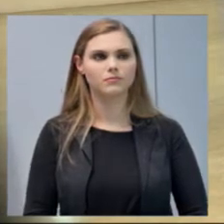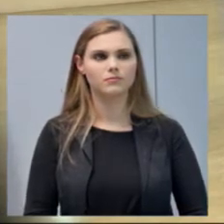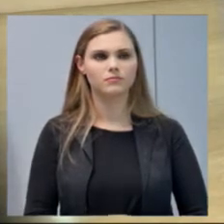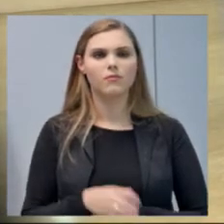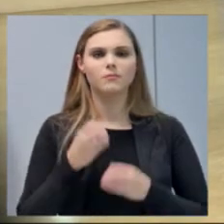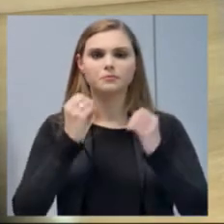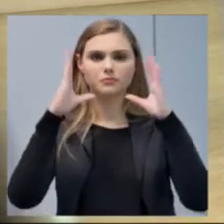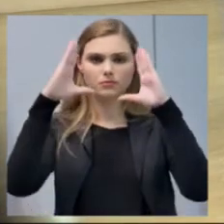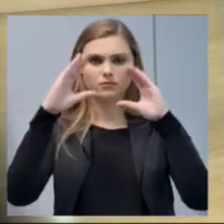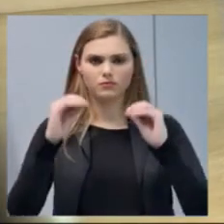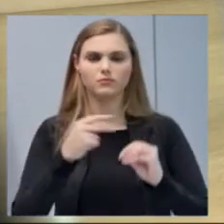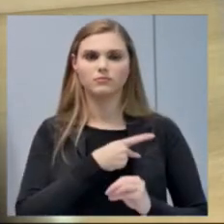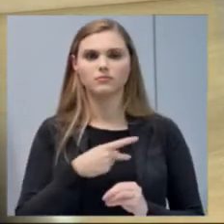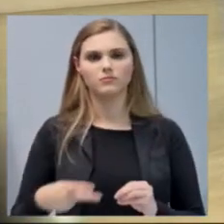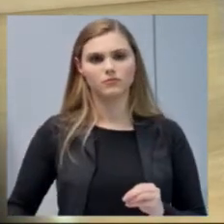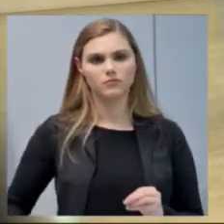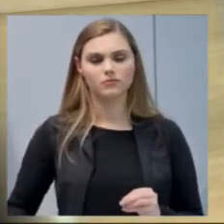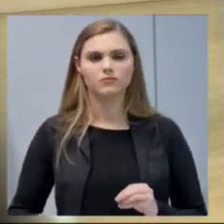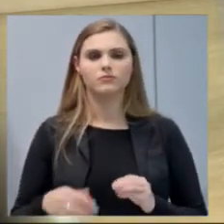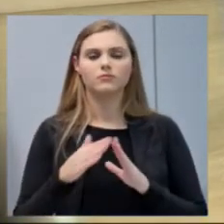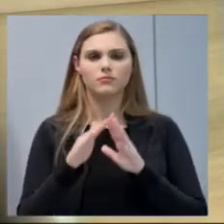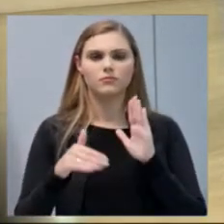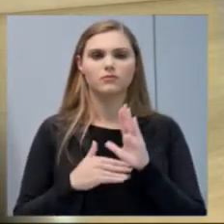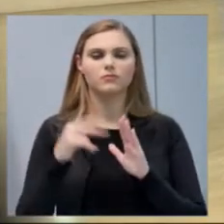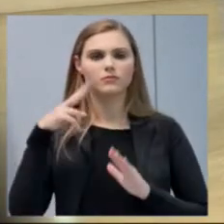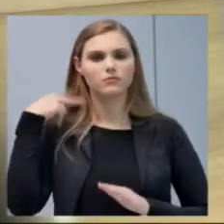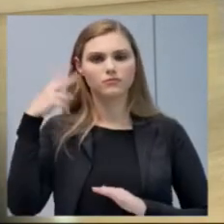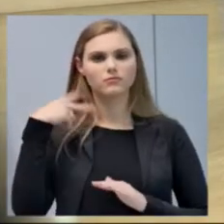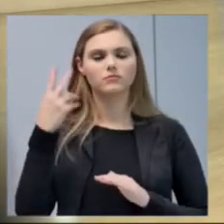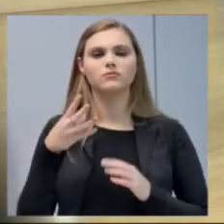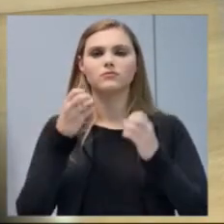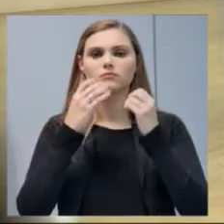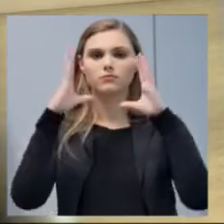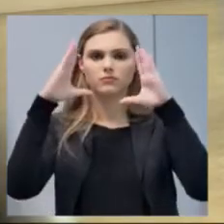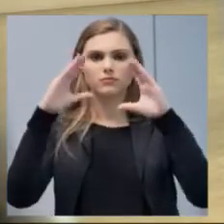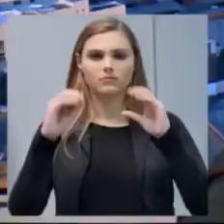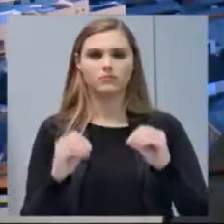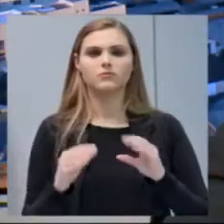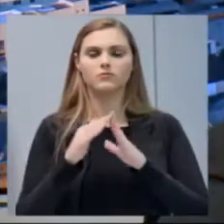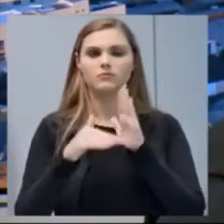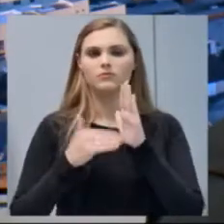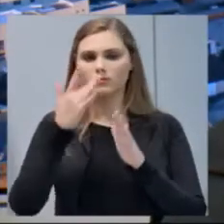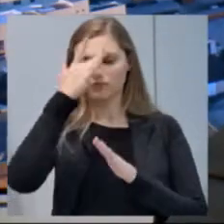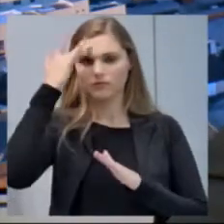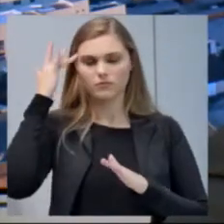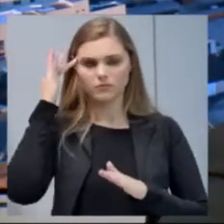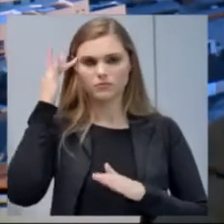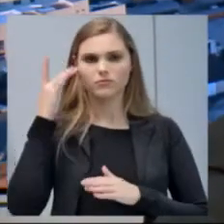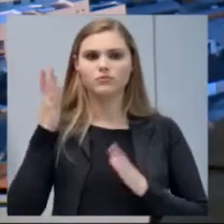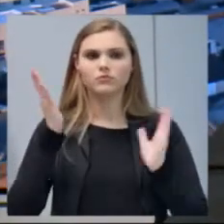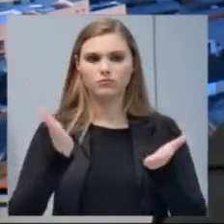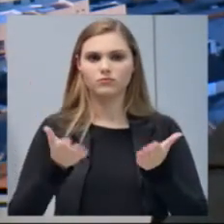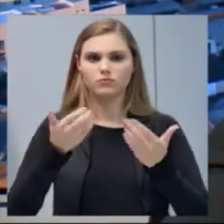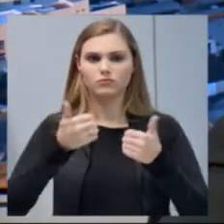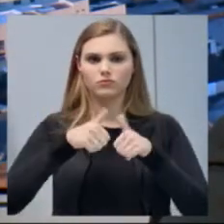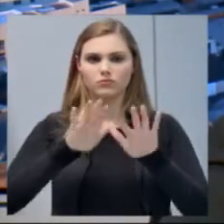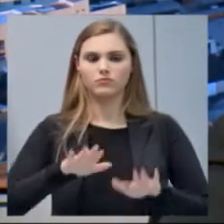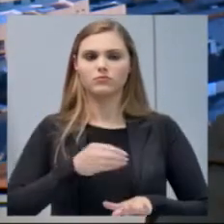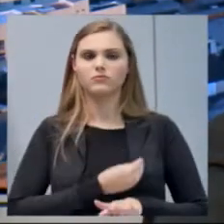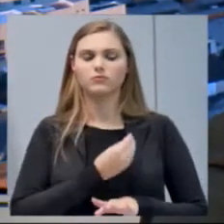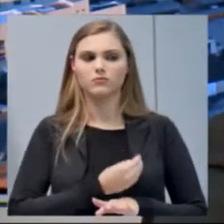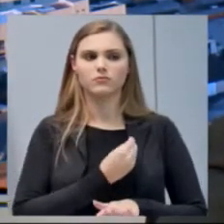Boa noite, senhor presidente, senhores vereadores. Boa noite a todo o público que nos acompanha aqui nessa sessão, nesse dia,